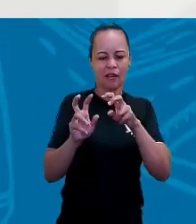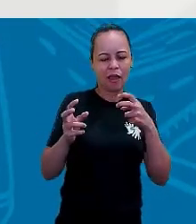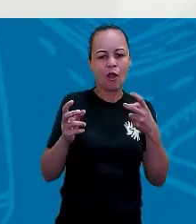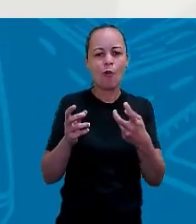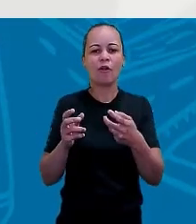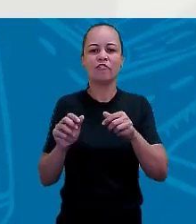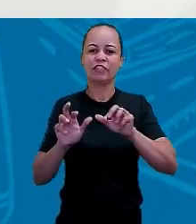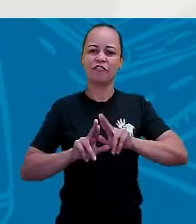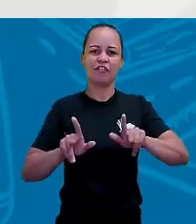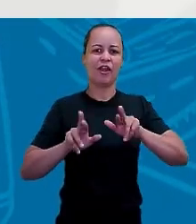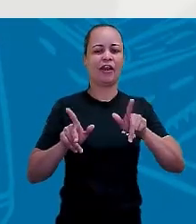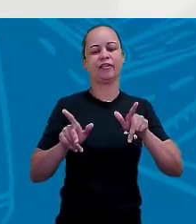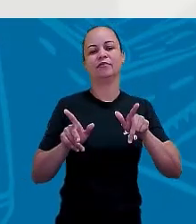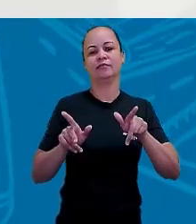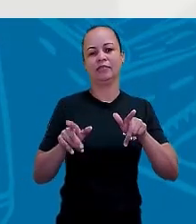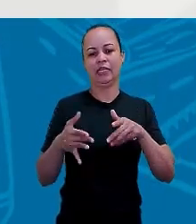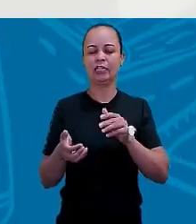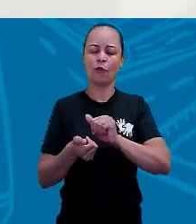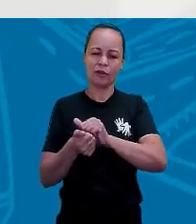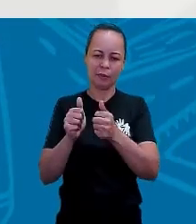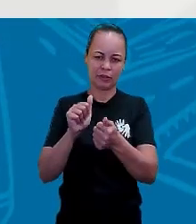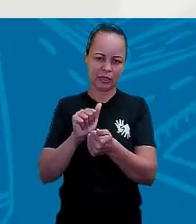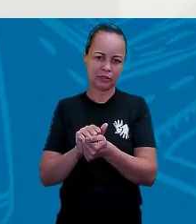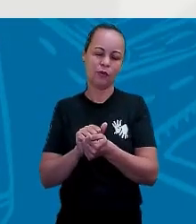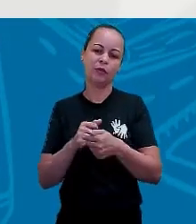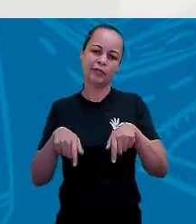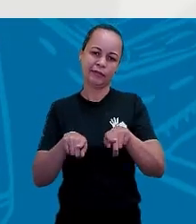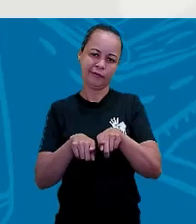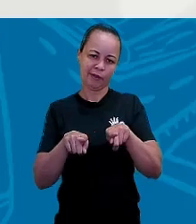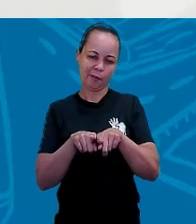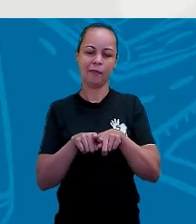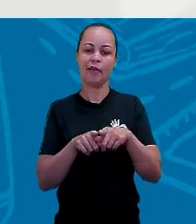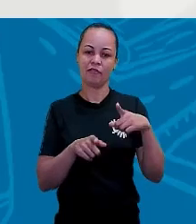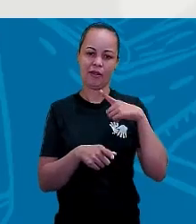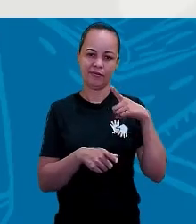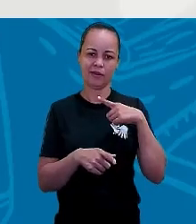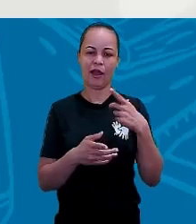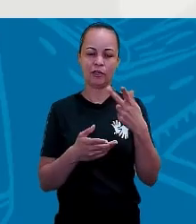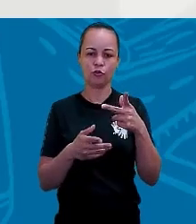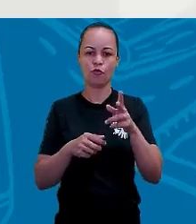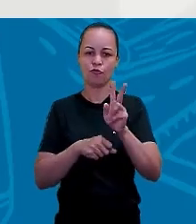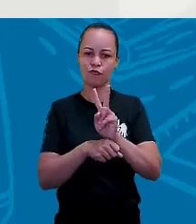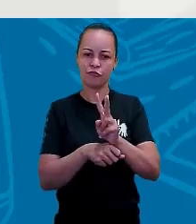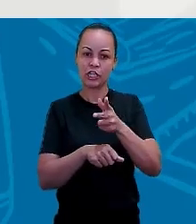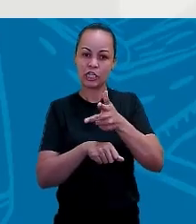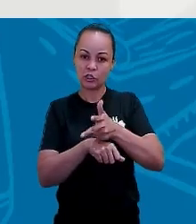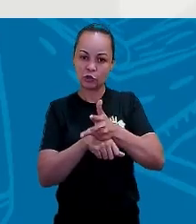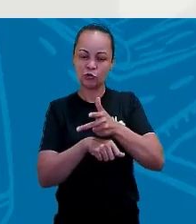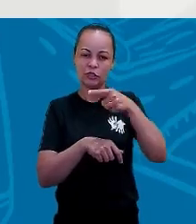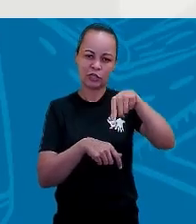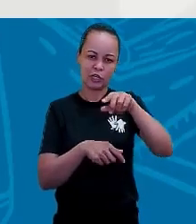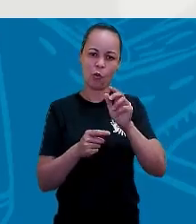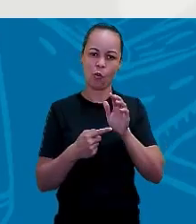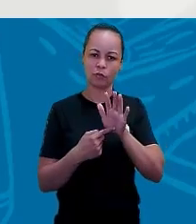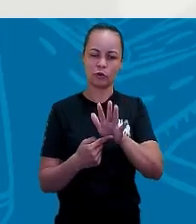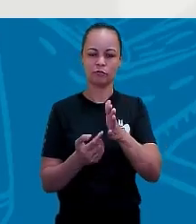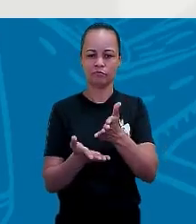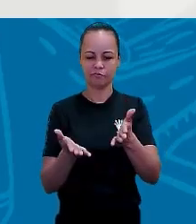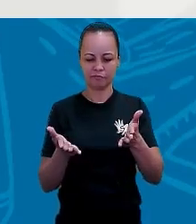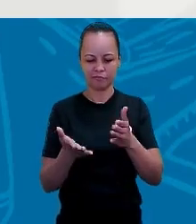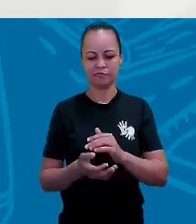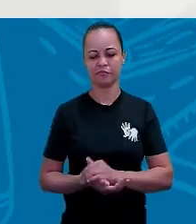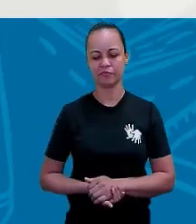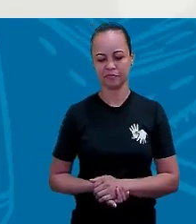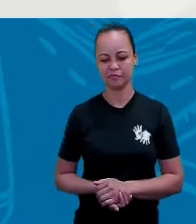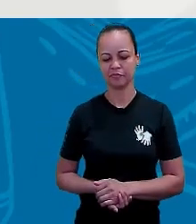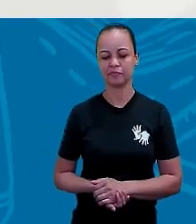Então, eu fiz uma adaptação que também vai estar no vídeo que tinha preparado para vocês. Tá certo? Então, aguardem. Vamos ver a